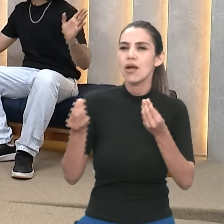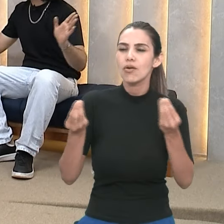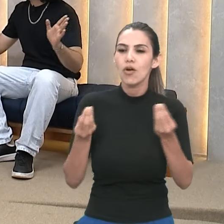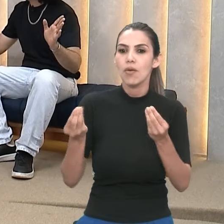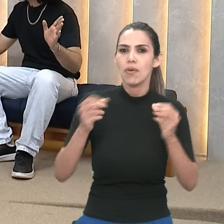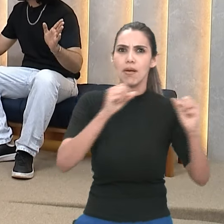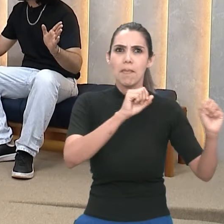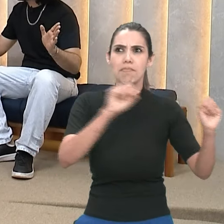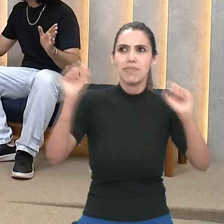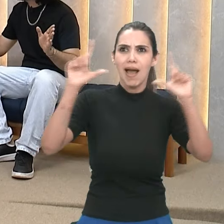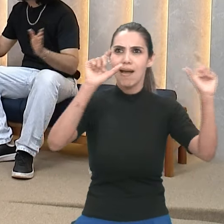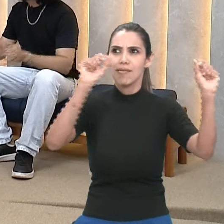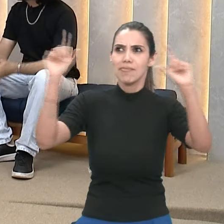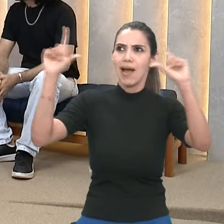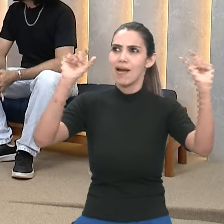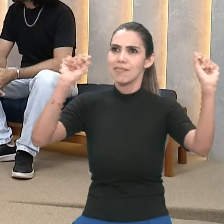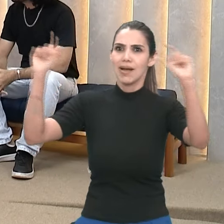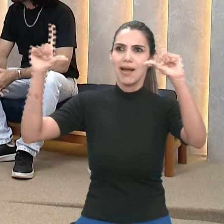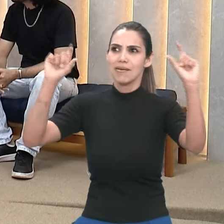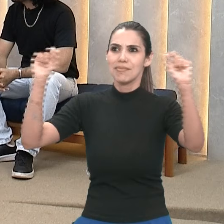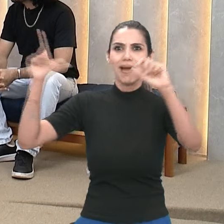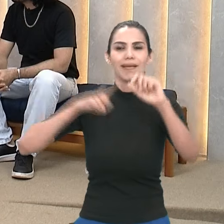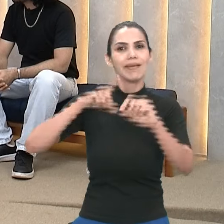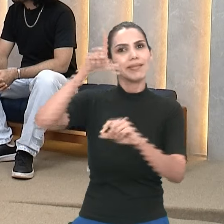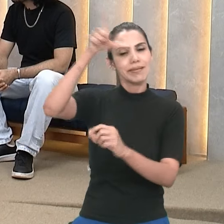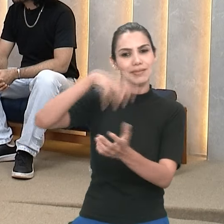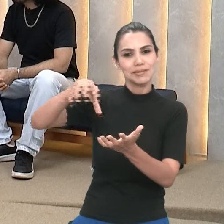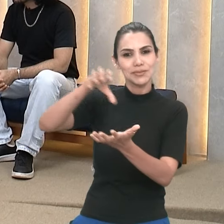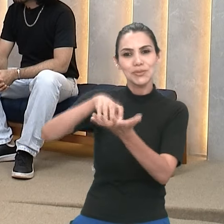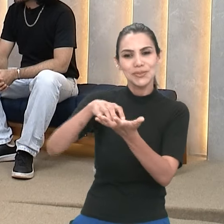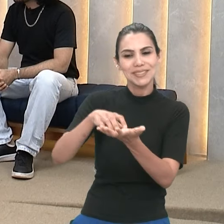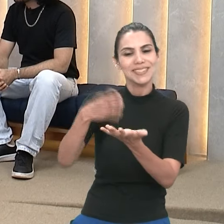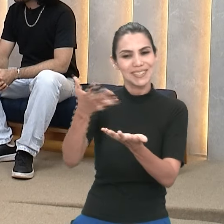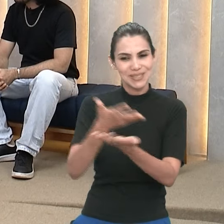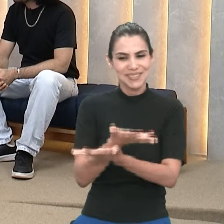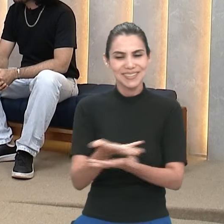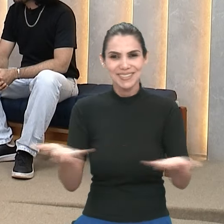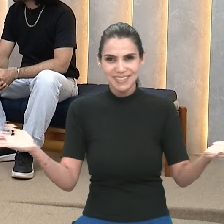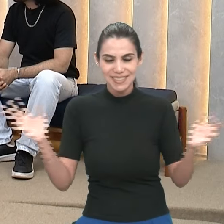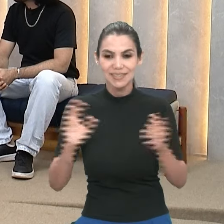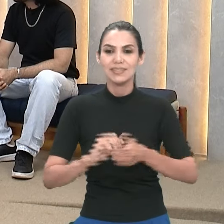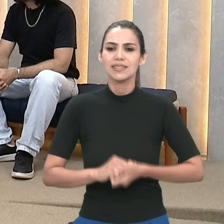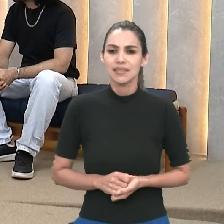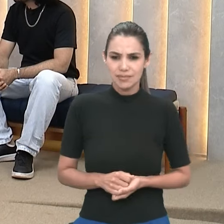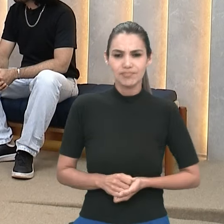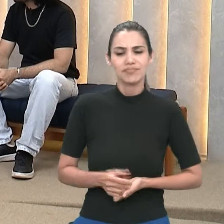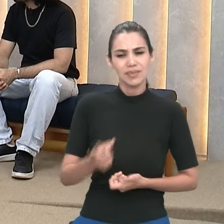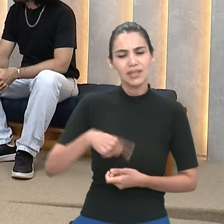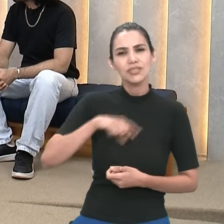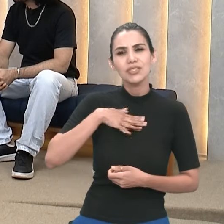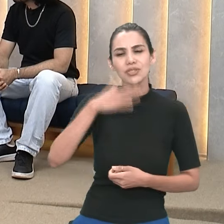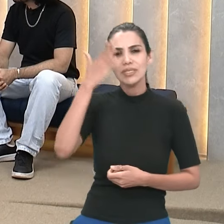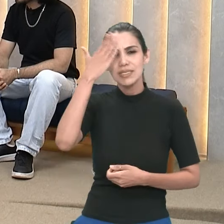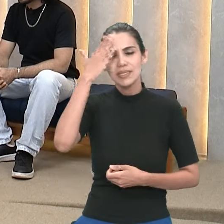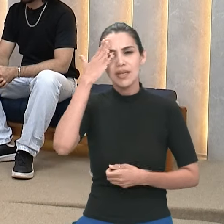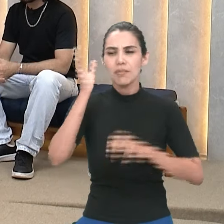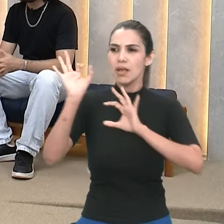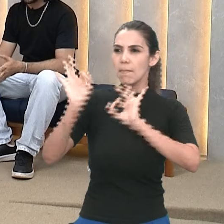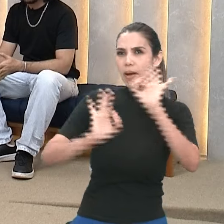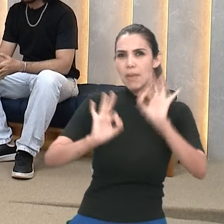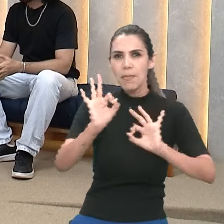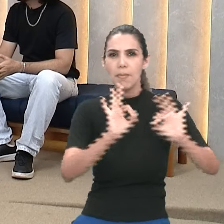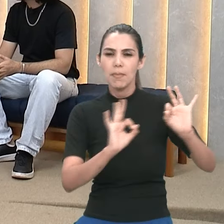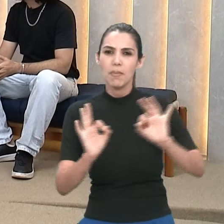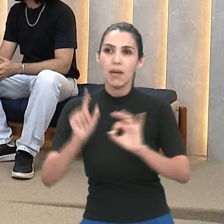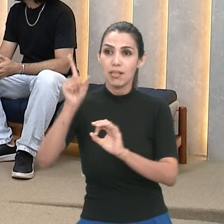de tela espalhada lá no centro de eventos, né? Porque a gente sabe que essa substituição, ela foi feita justamente pensando